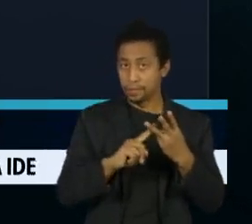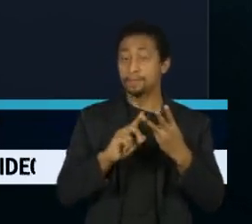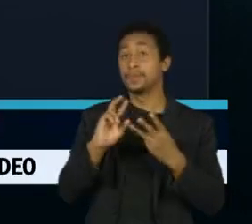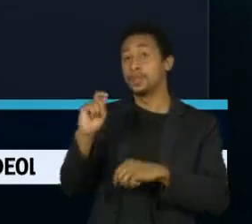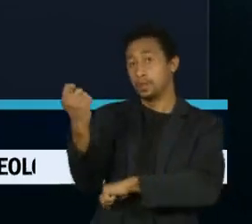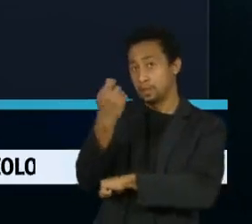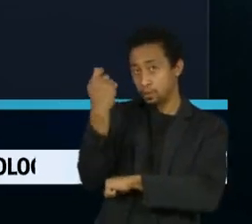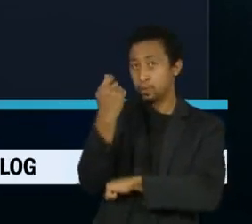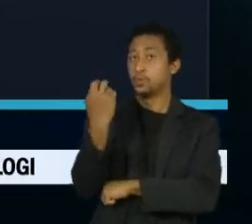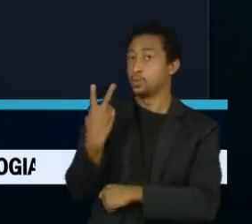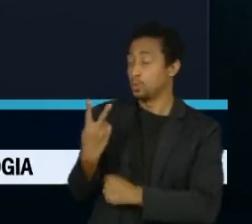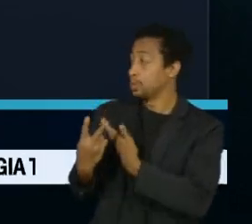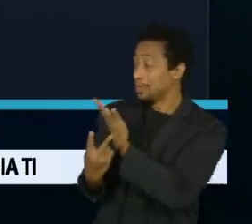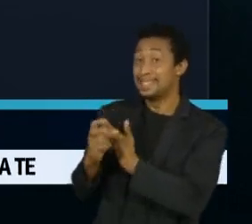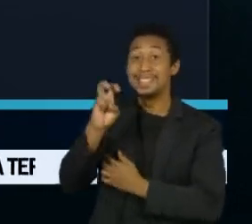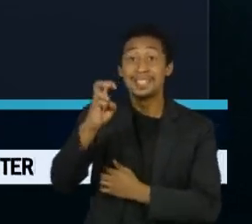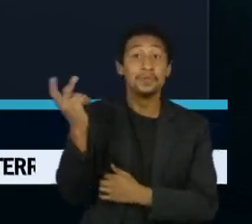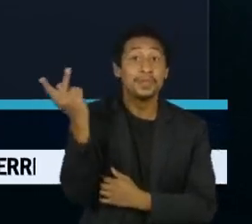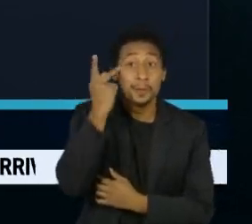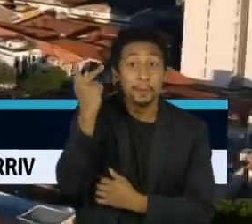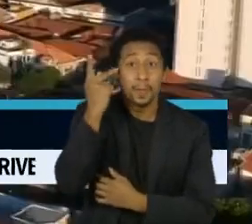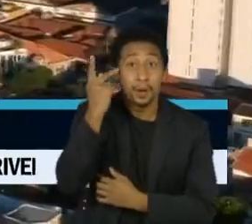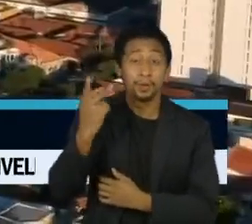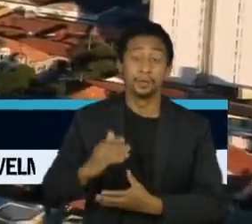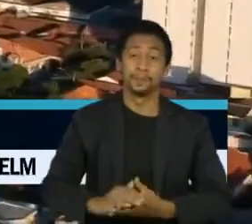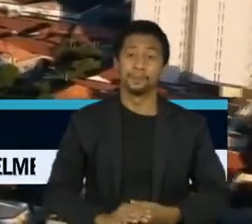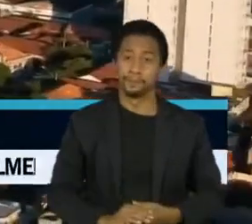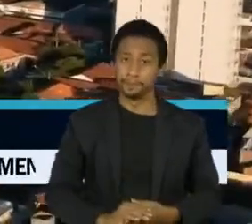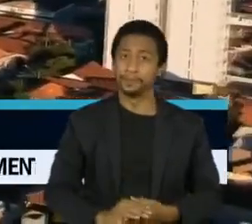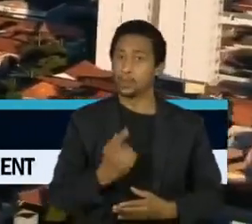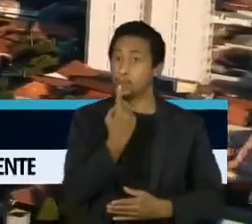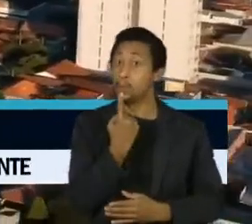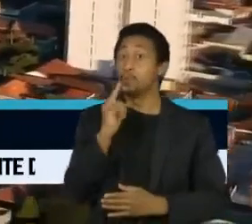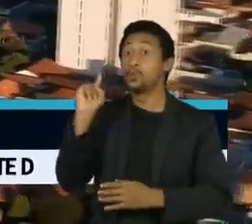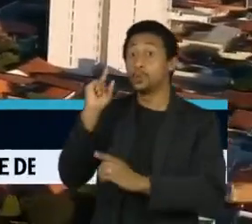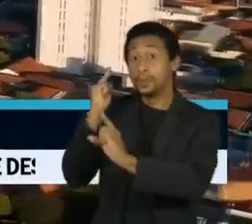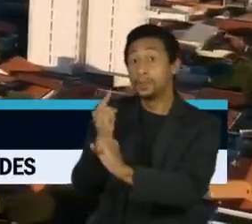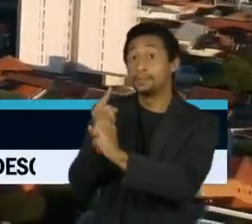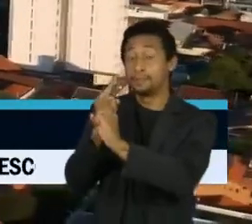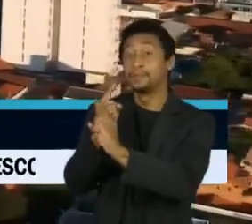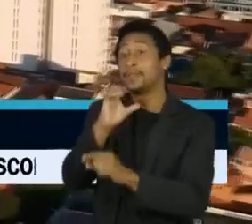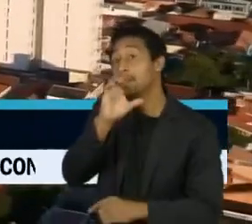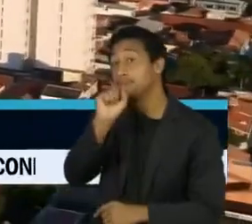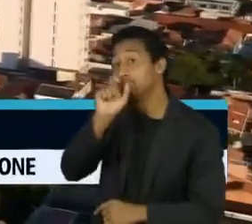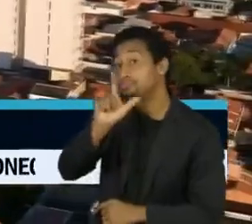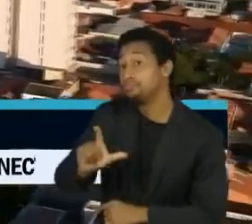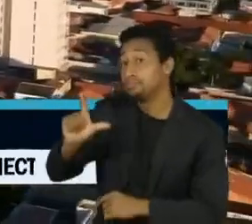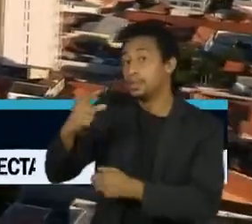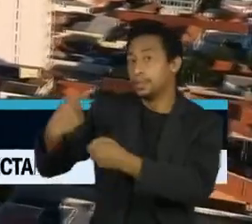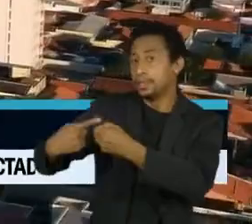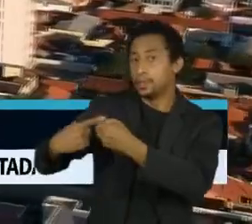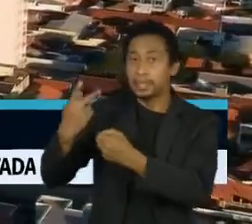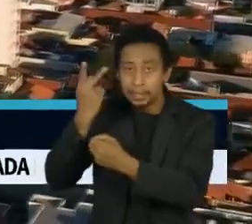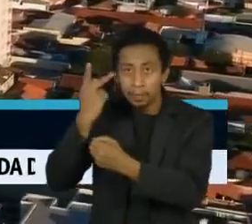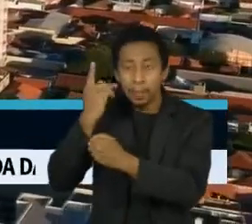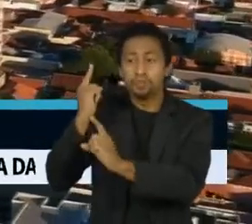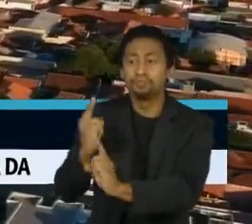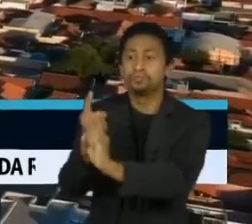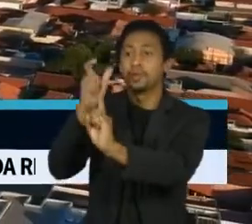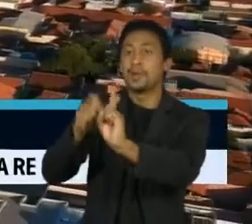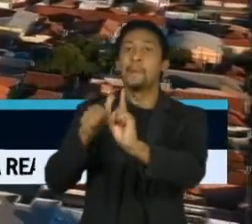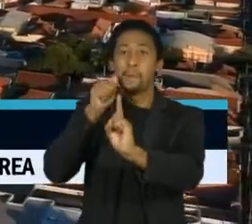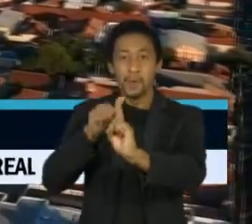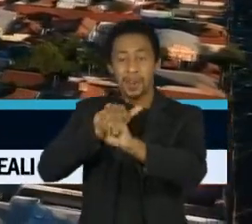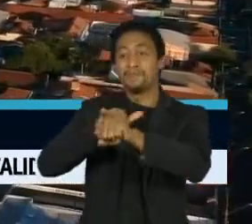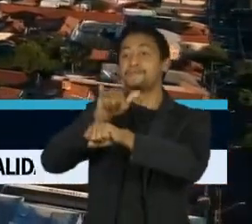dois no Rio Grande do Sul e cinco em São Paulo. O último foi identificado em Limeira, no interior paulista, em uma mulher que viajou